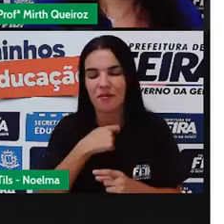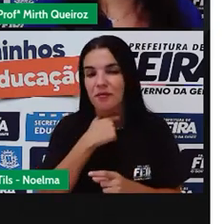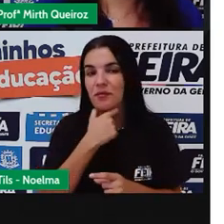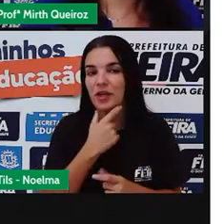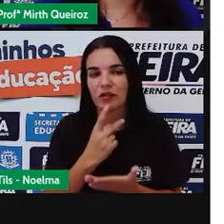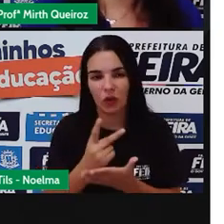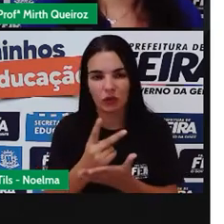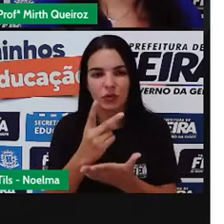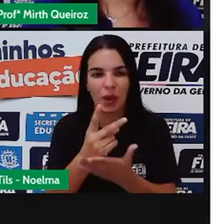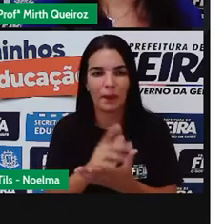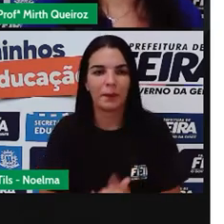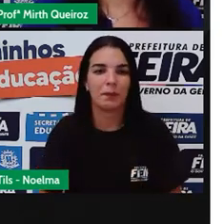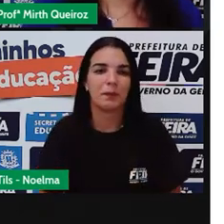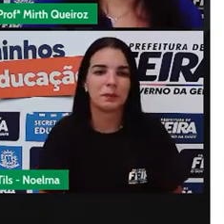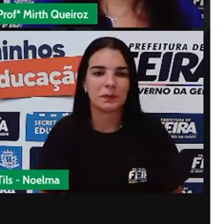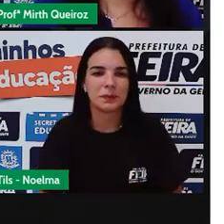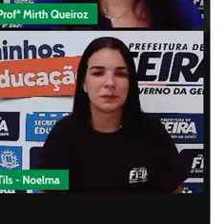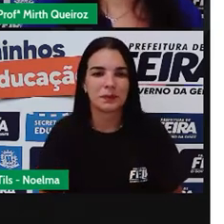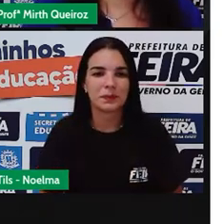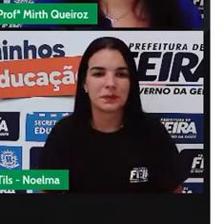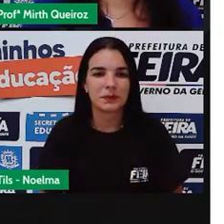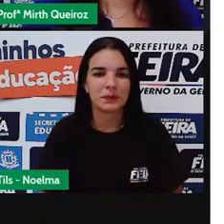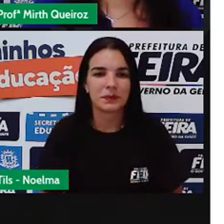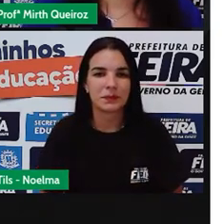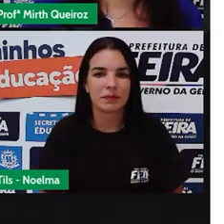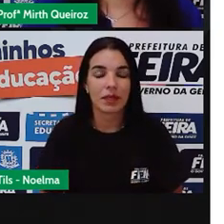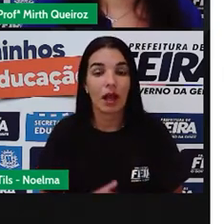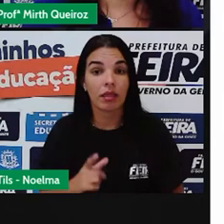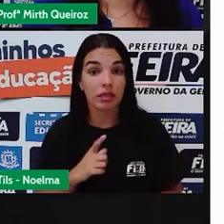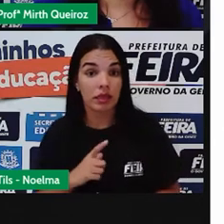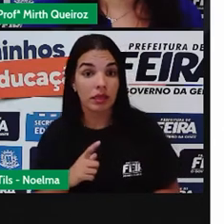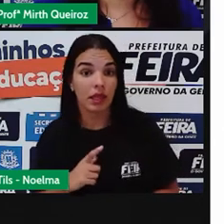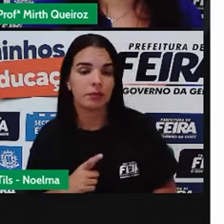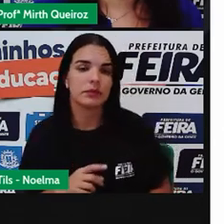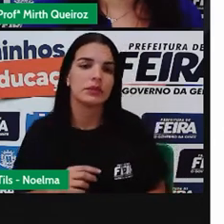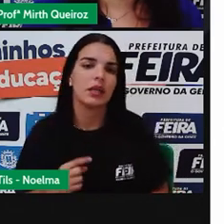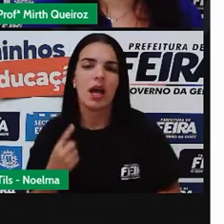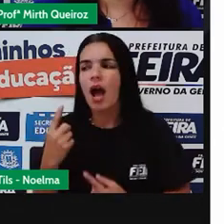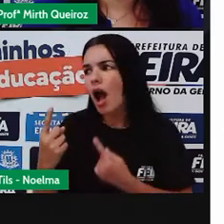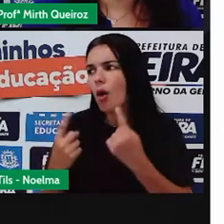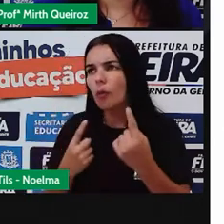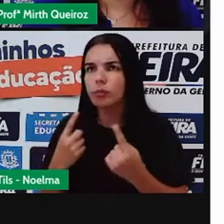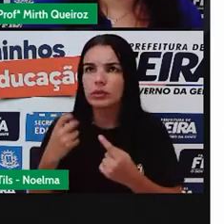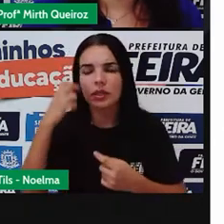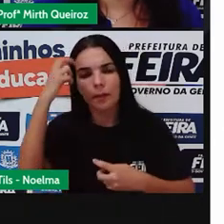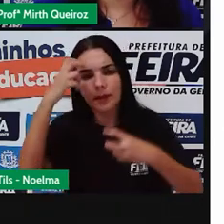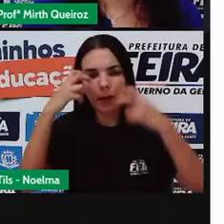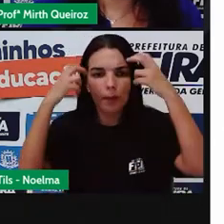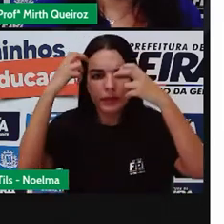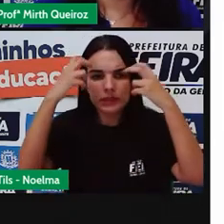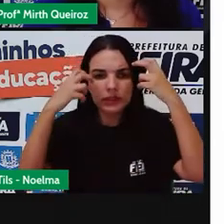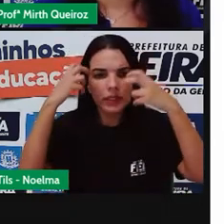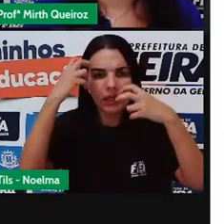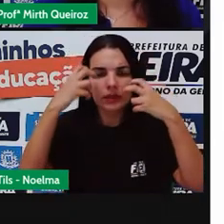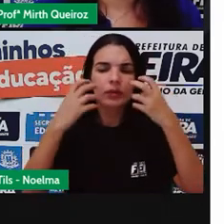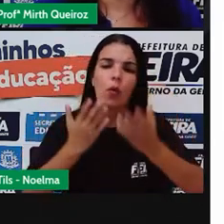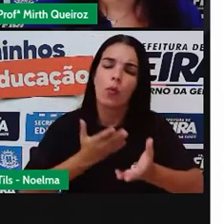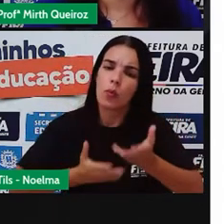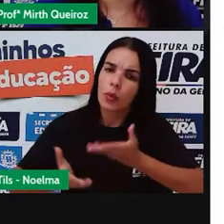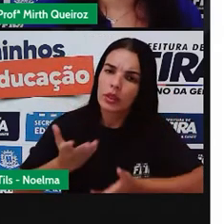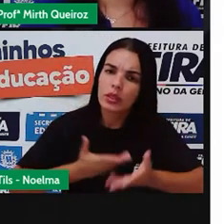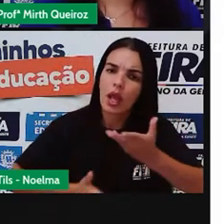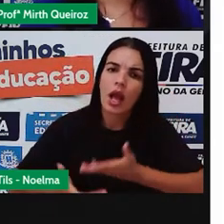da voz. E a gente tem que tomar cuidado, a tem que ter algumas preocupações também, alguns